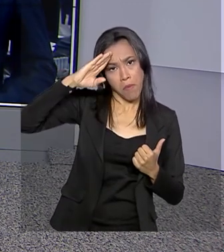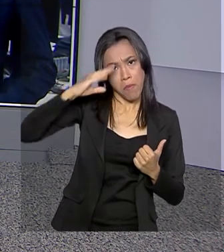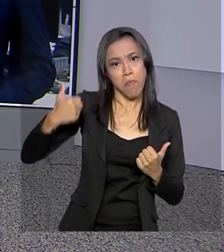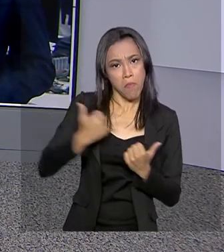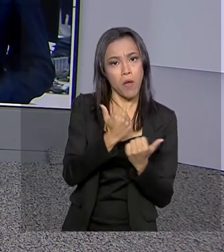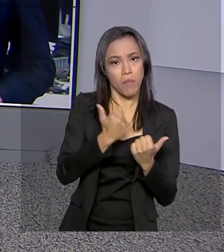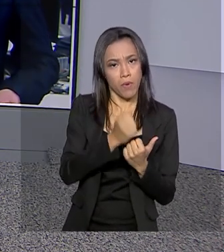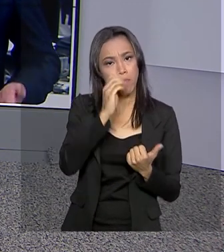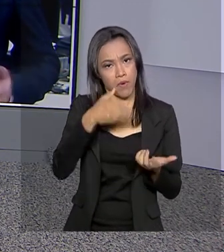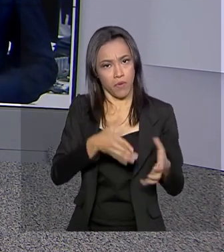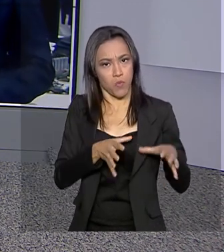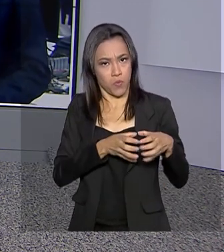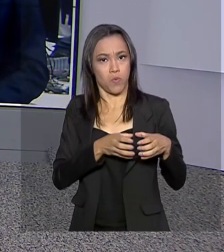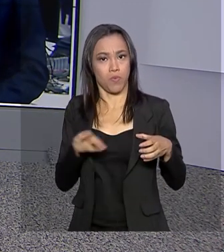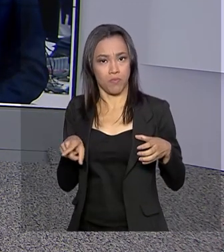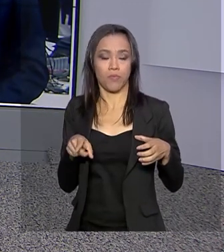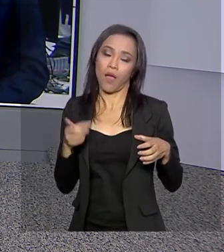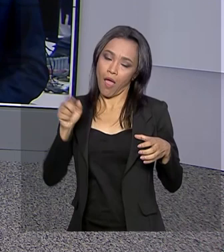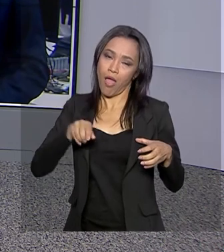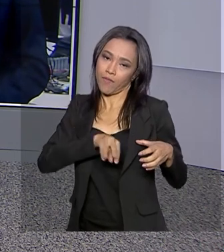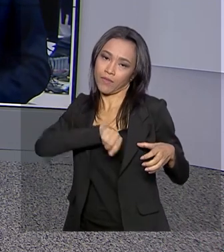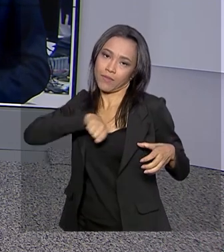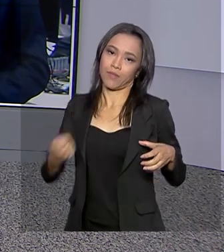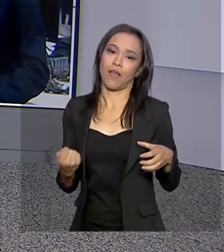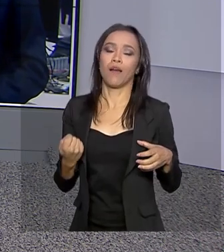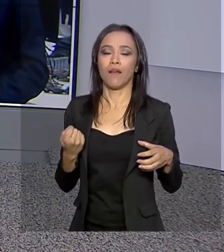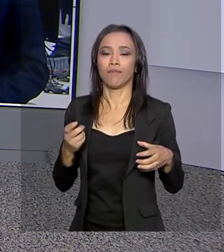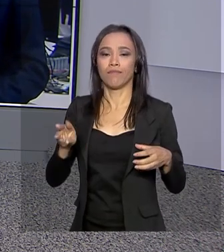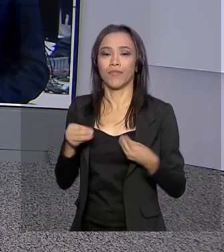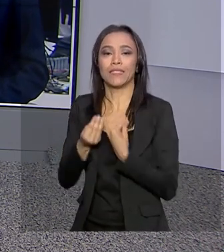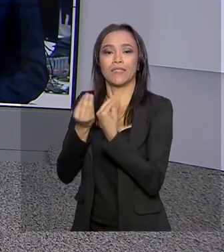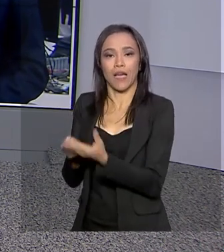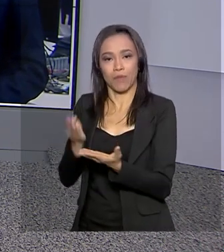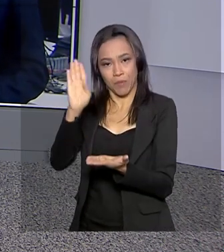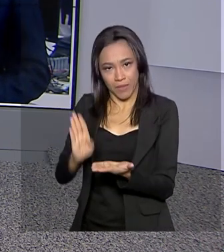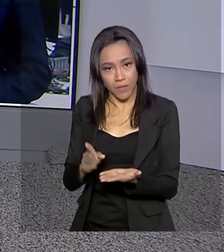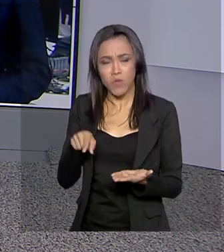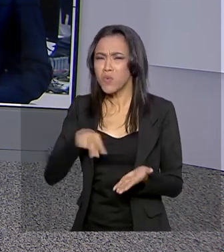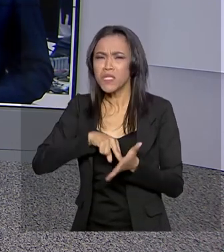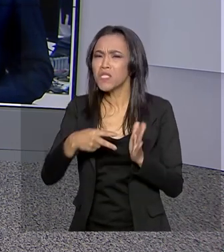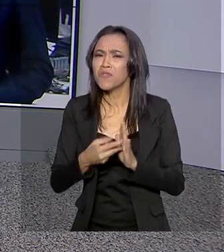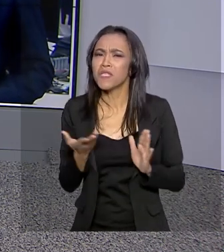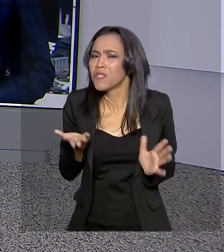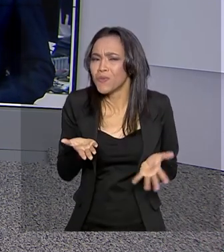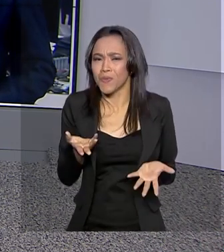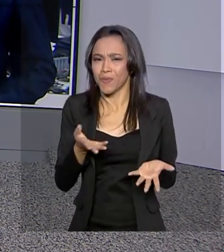Unidos. Sobre esse assunto, vamos conversar com Ricardo Ferraz. Ricardo, bom dia para você. O que isso significa?